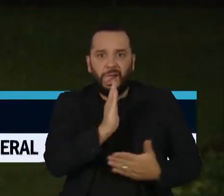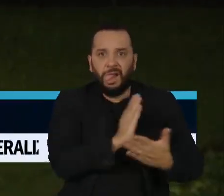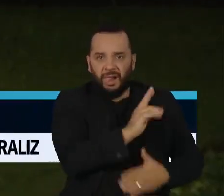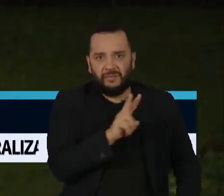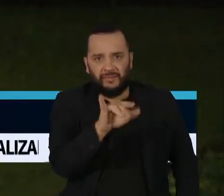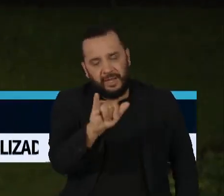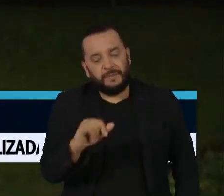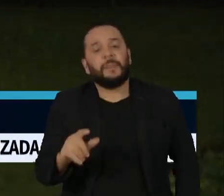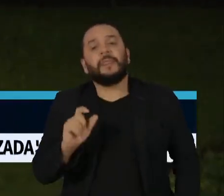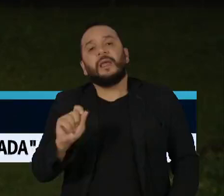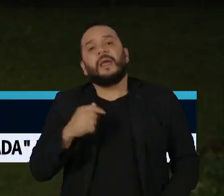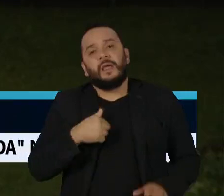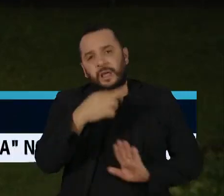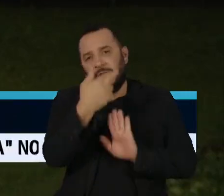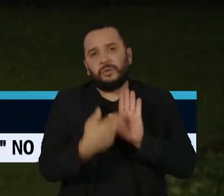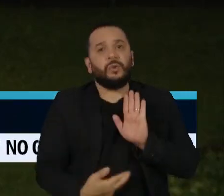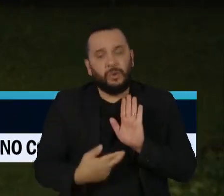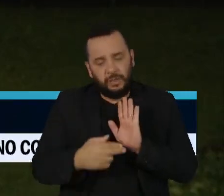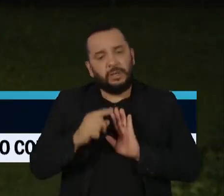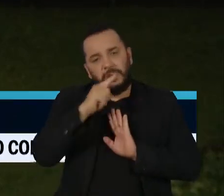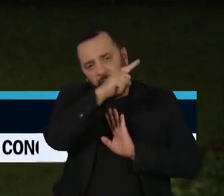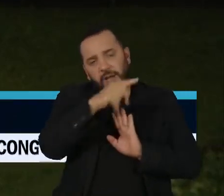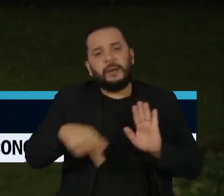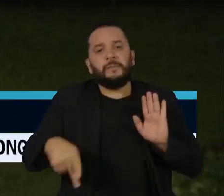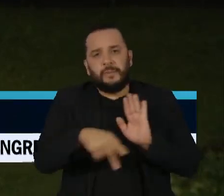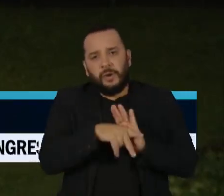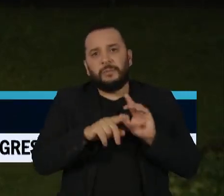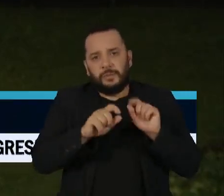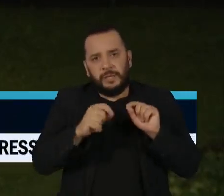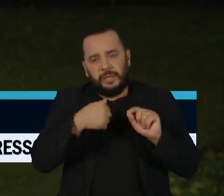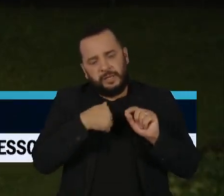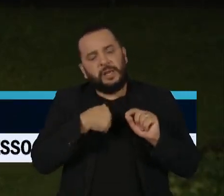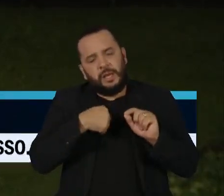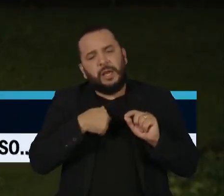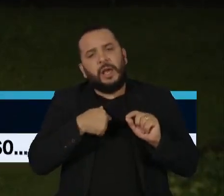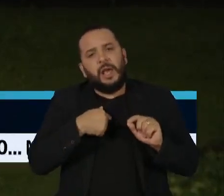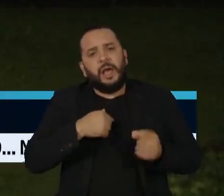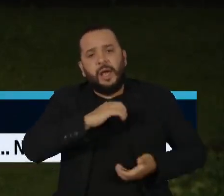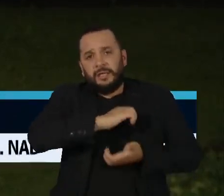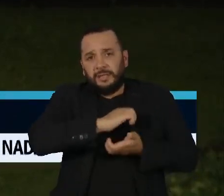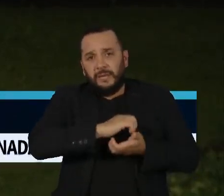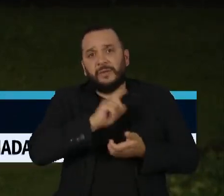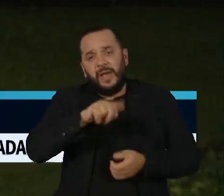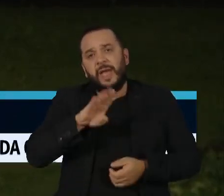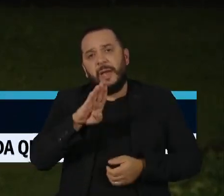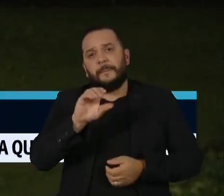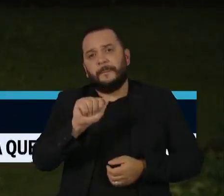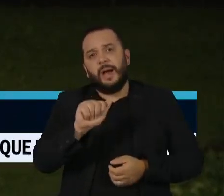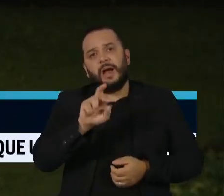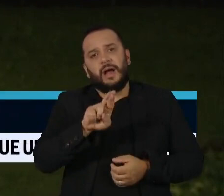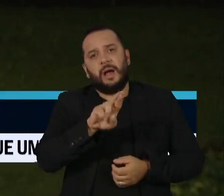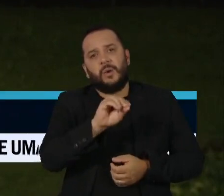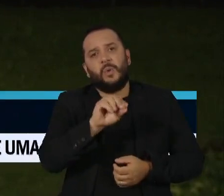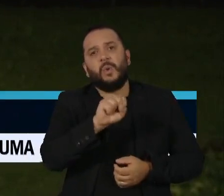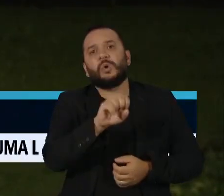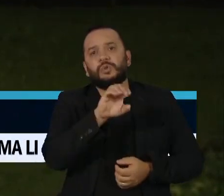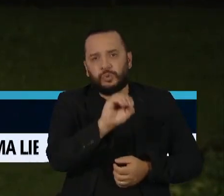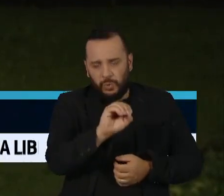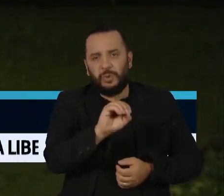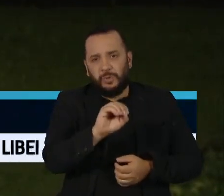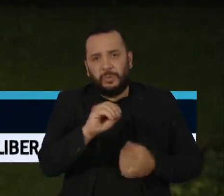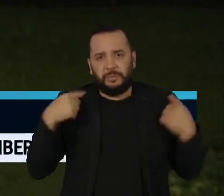é o ministro Luiz Roberto Barroso. Ele ainda não tomou uma decisão sobre o pedido de Sâmia. Só em 2022,